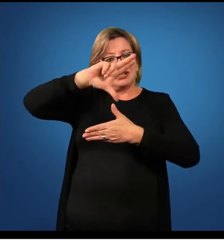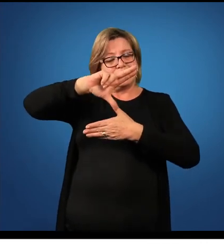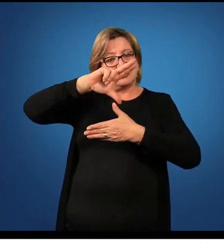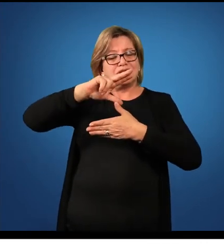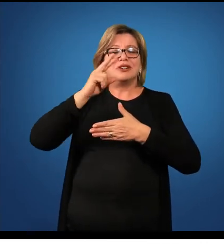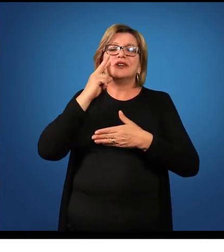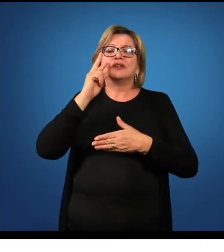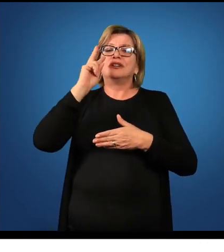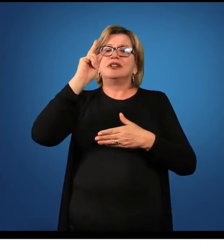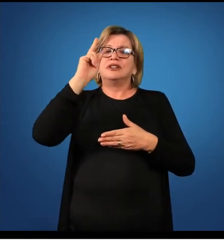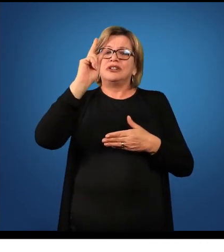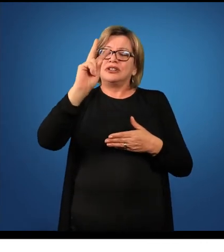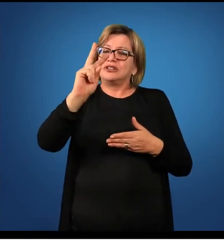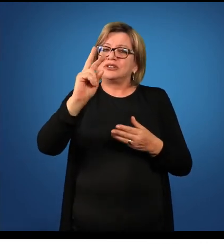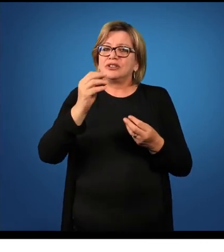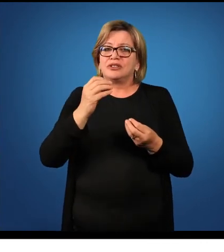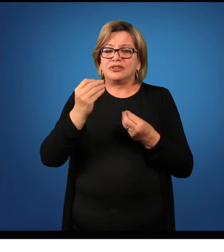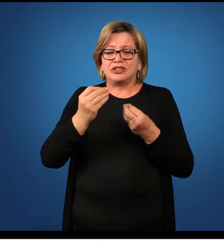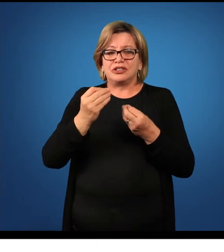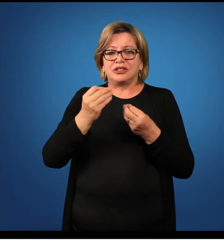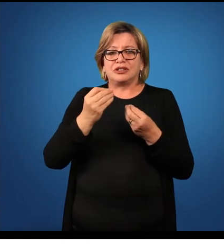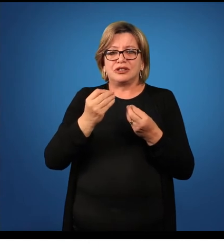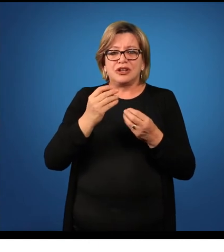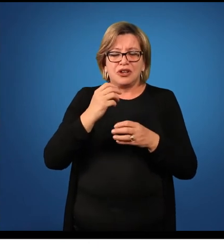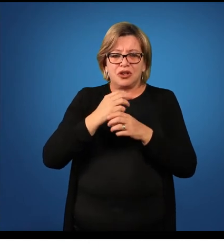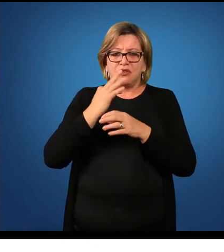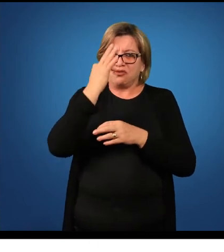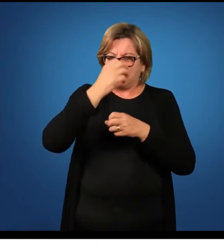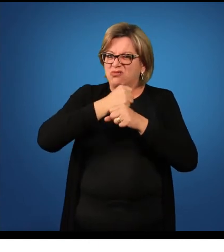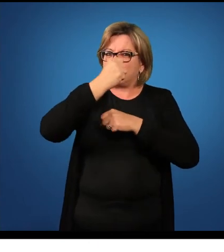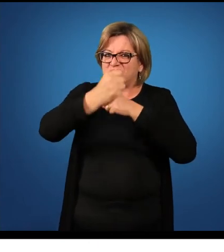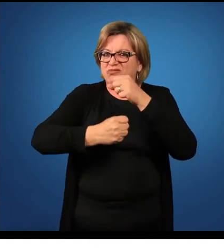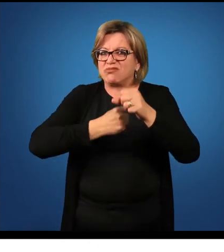o ano próximo